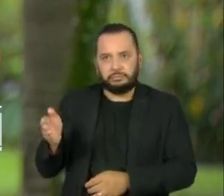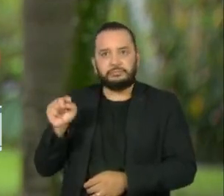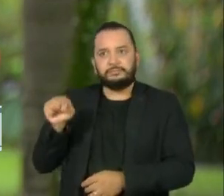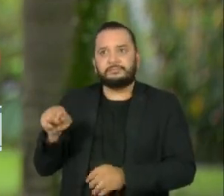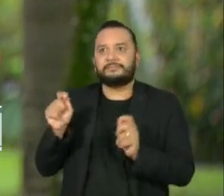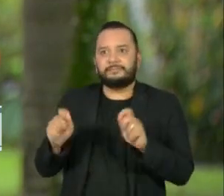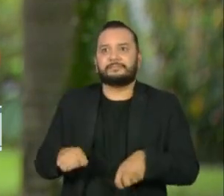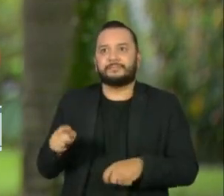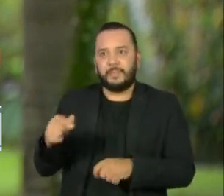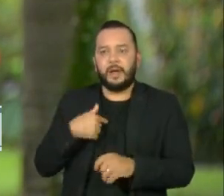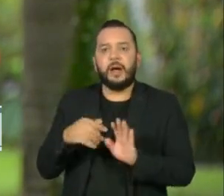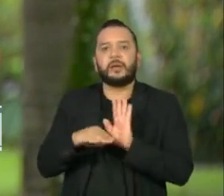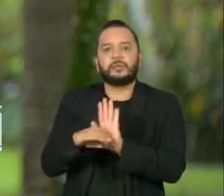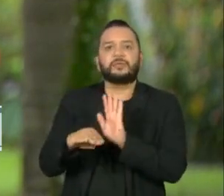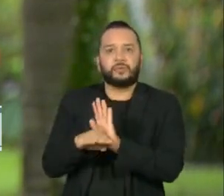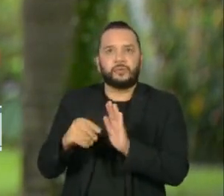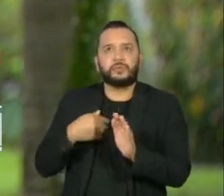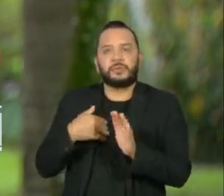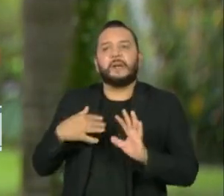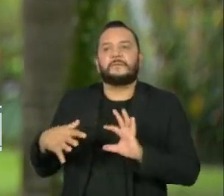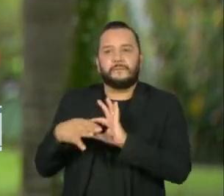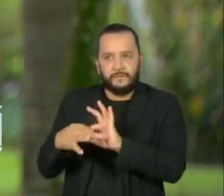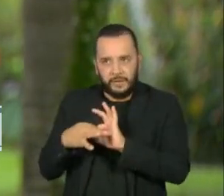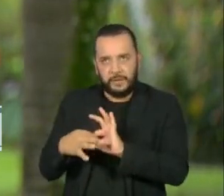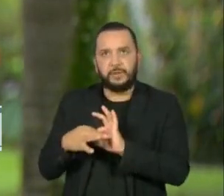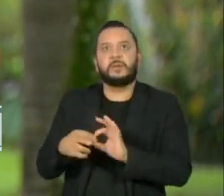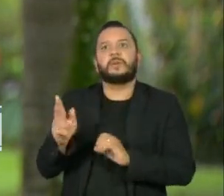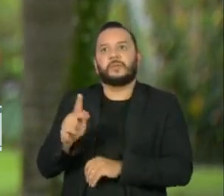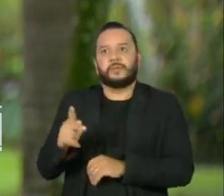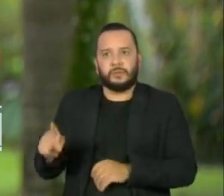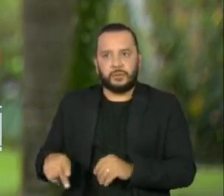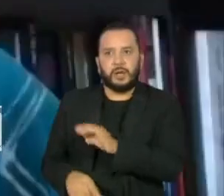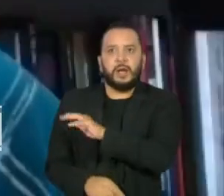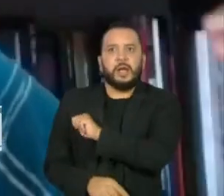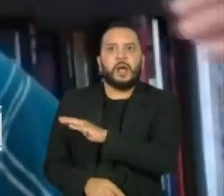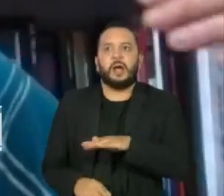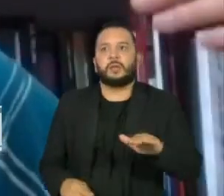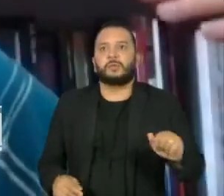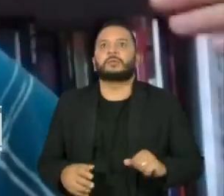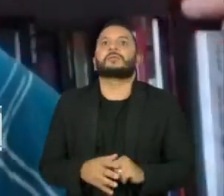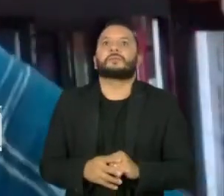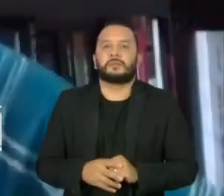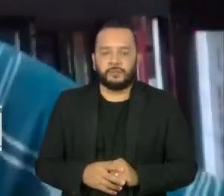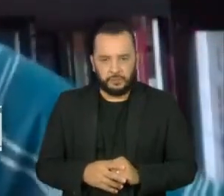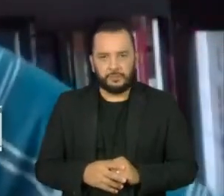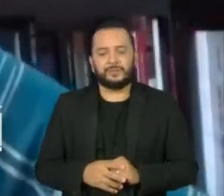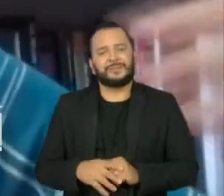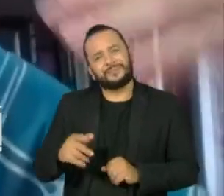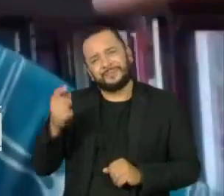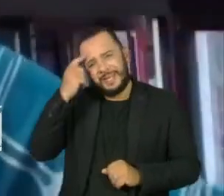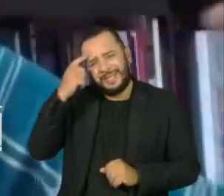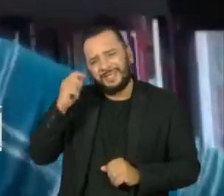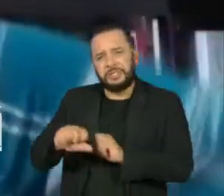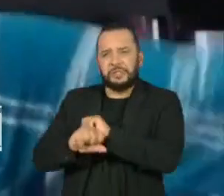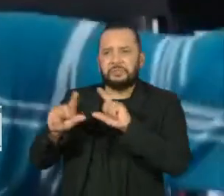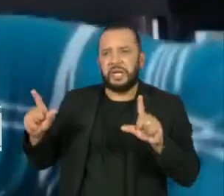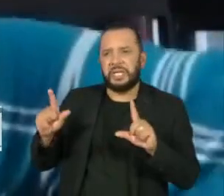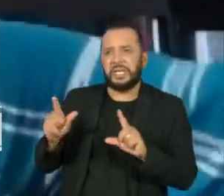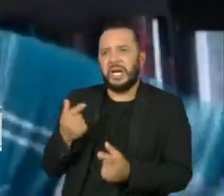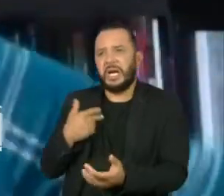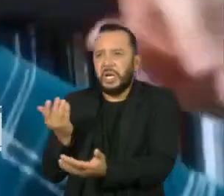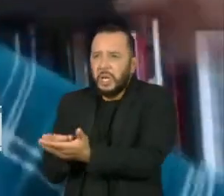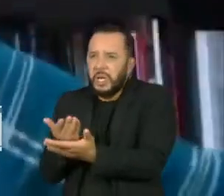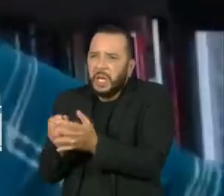outras coisas, ajuda a aprofundar o vínculo entre docentes e alunos. Ele tem que percorrer, muitas vezes,